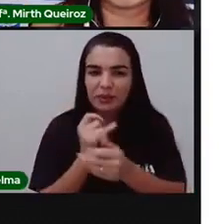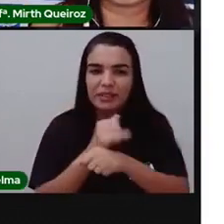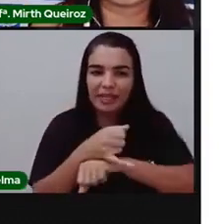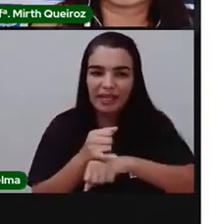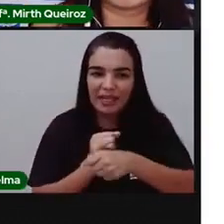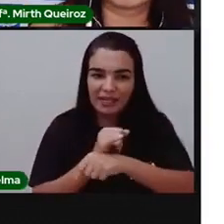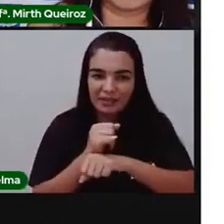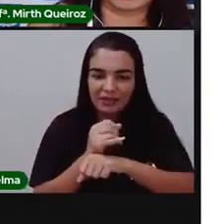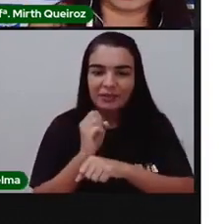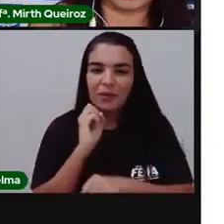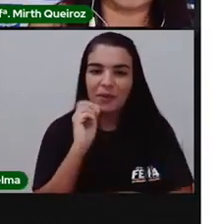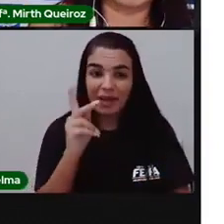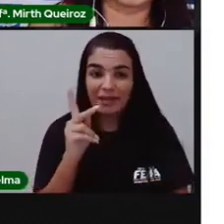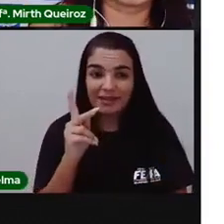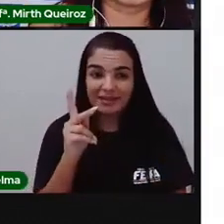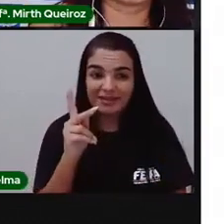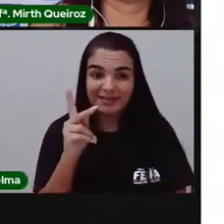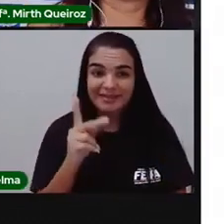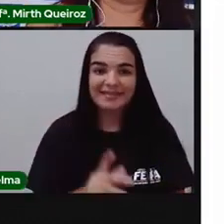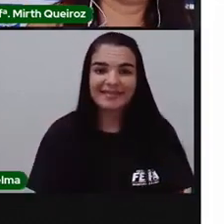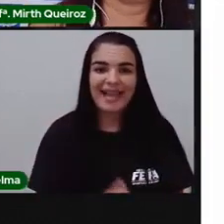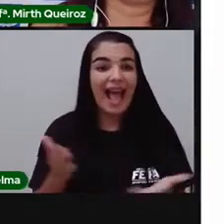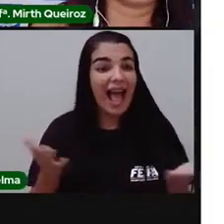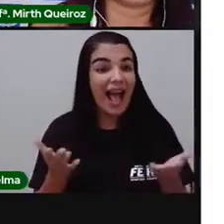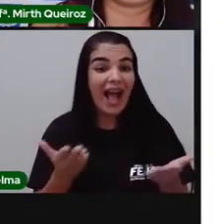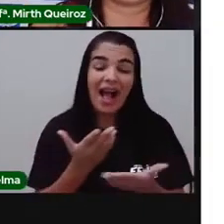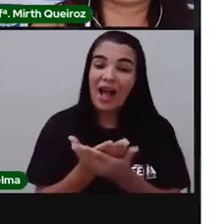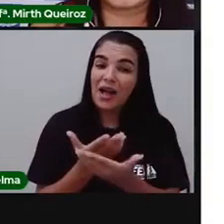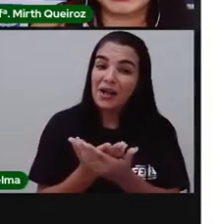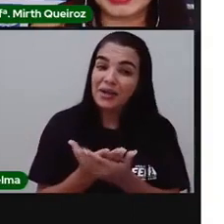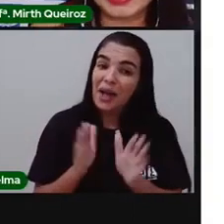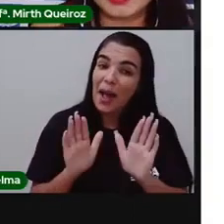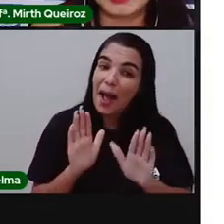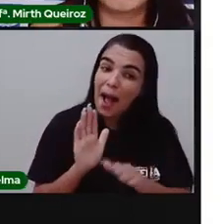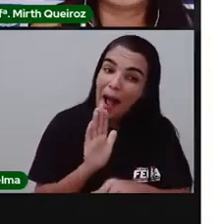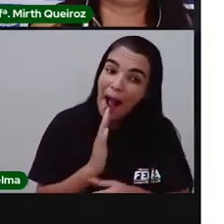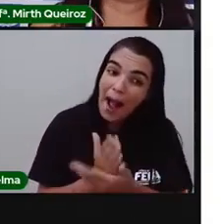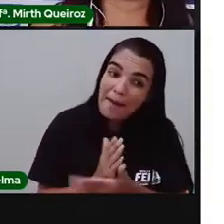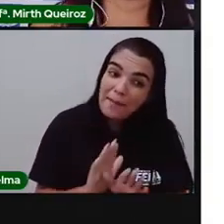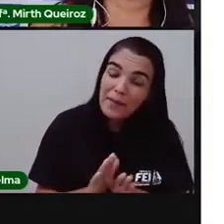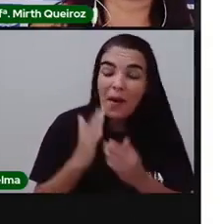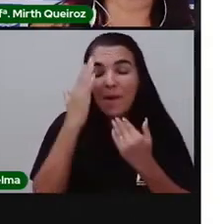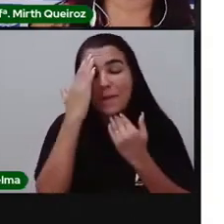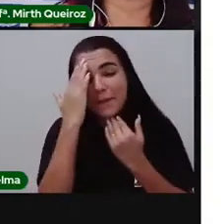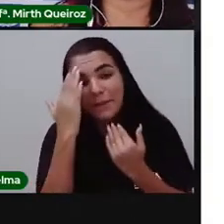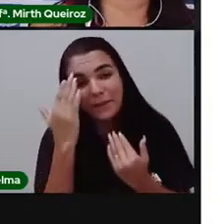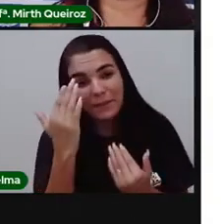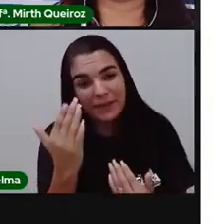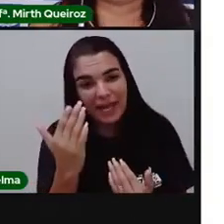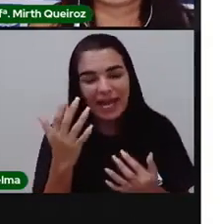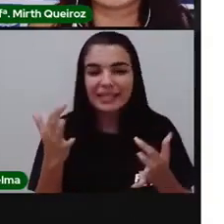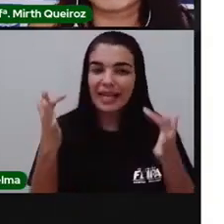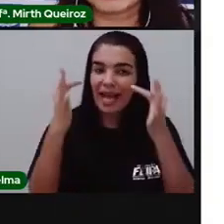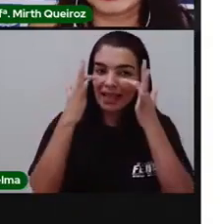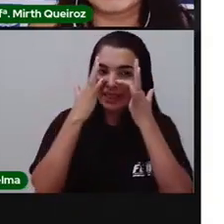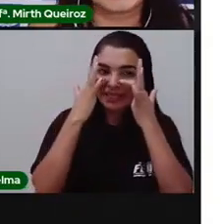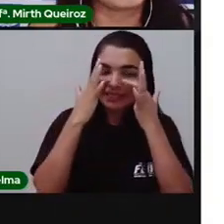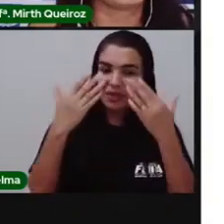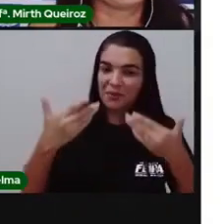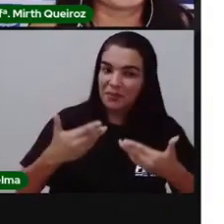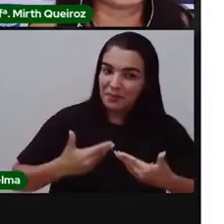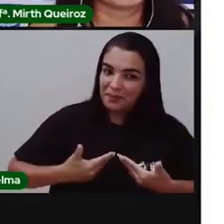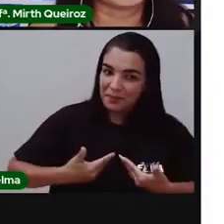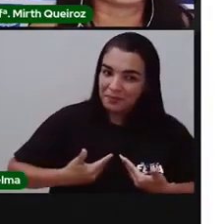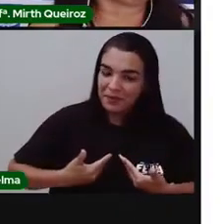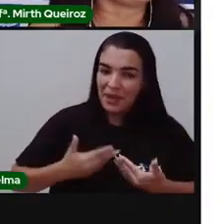colegas. Tá certo? A nossa aula, ela vai ficando por aqui. Muito obrigada pela atenção de vocês.